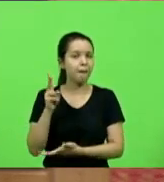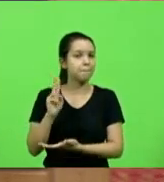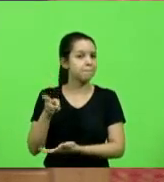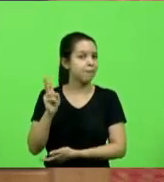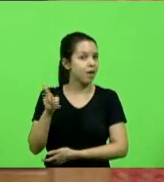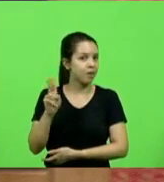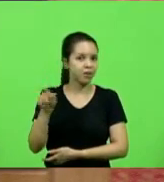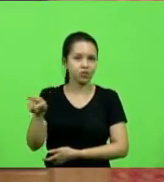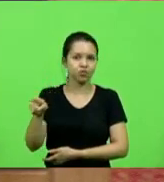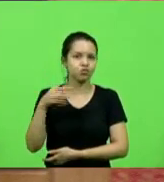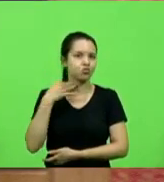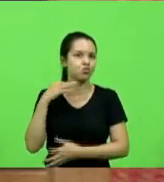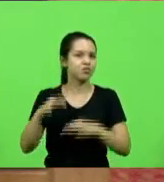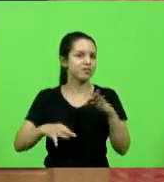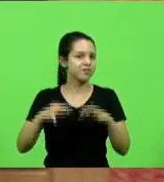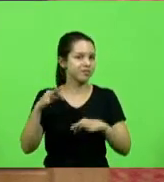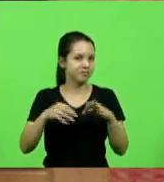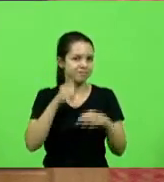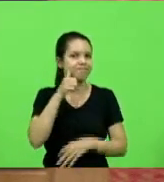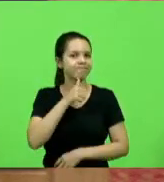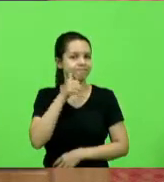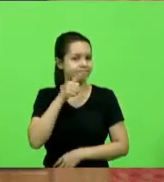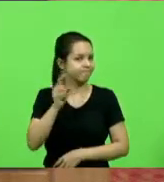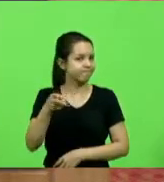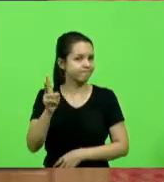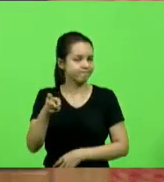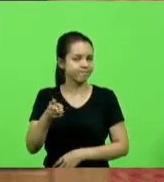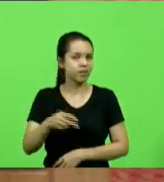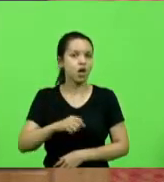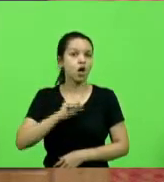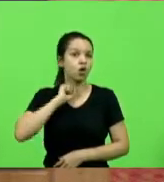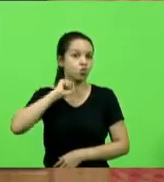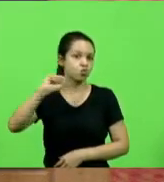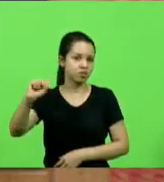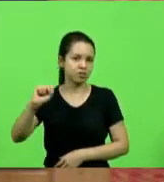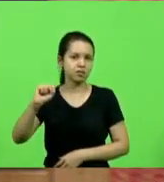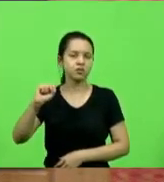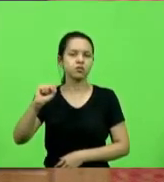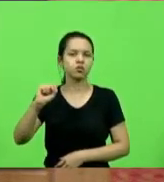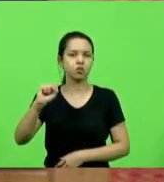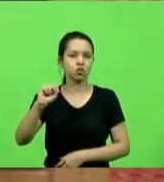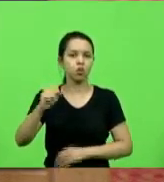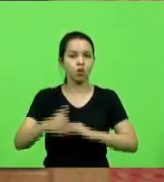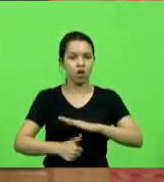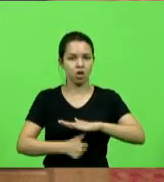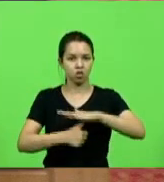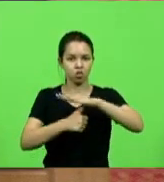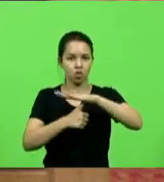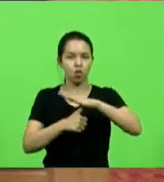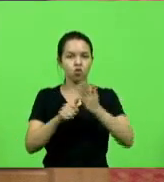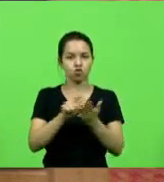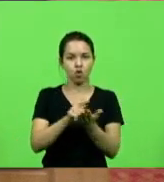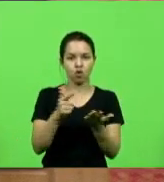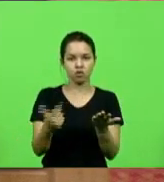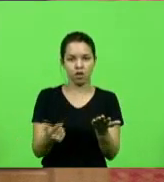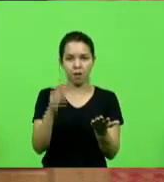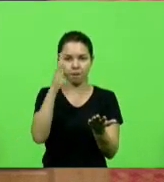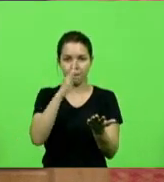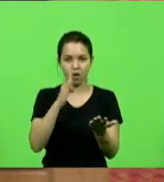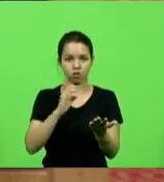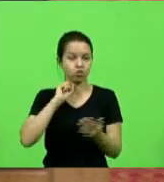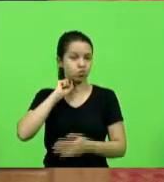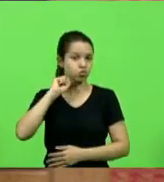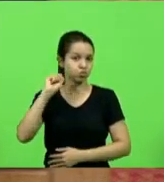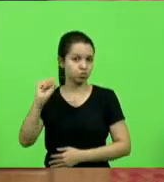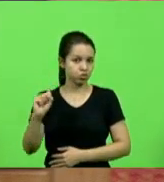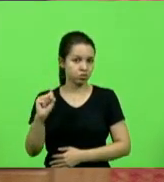né? Suicídio de reitor Jornal Brasil, suicídio de reitor da